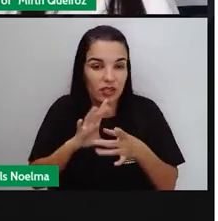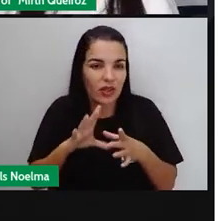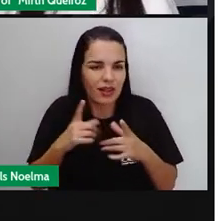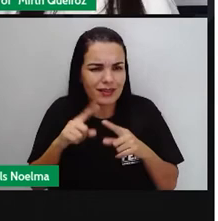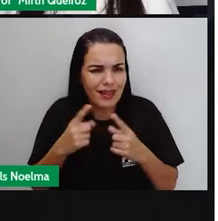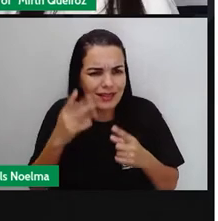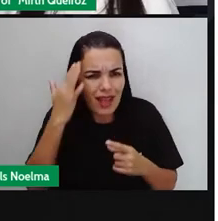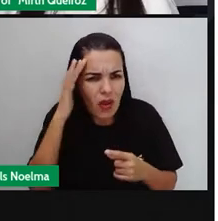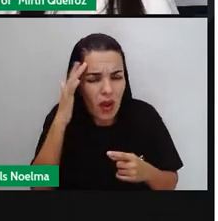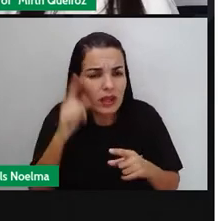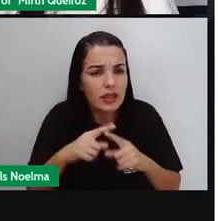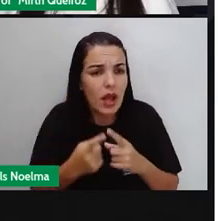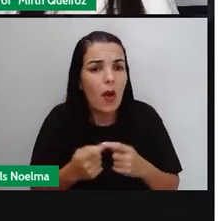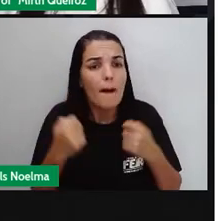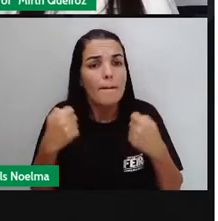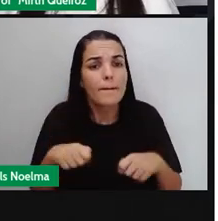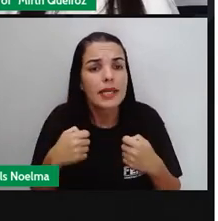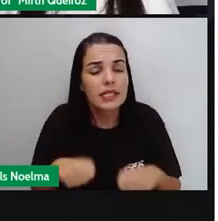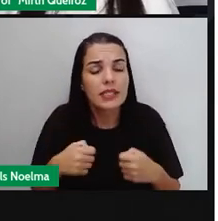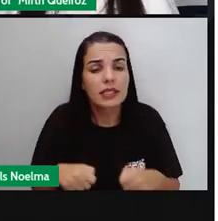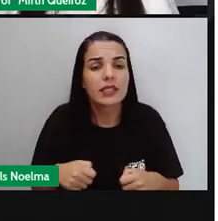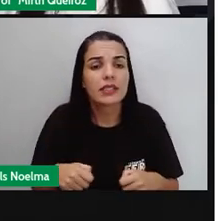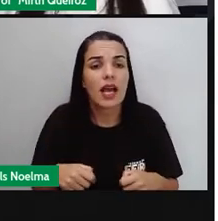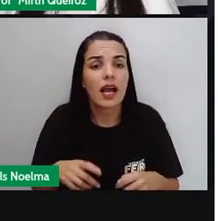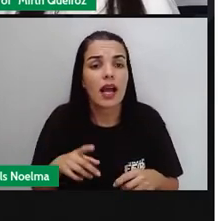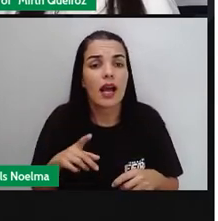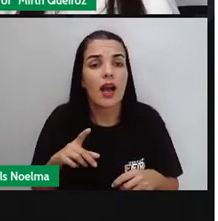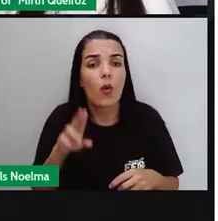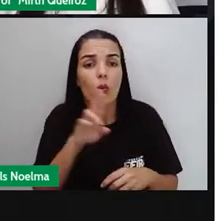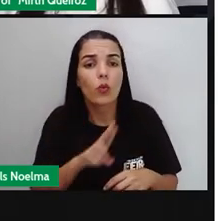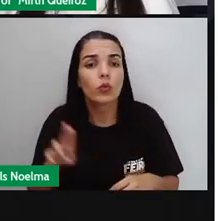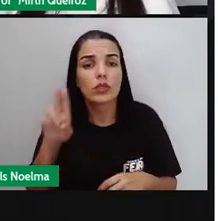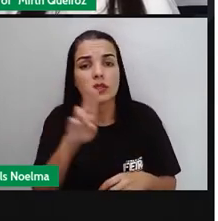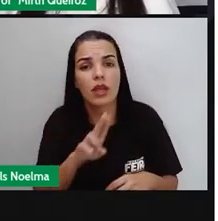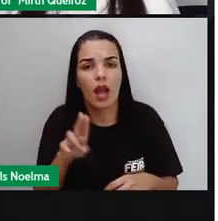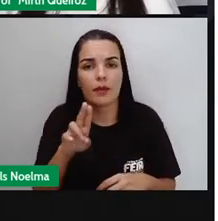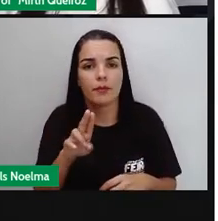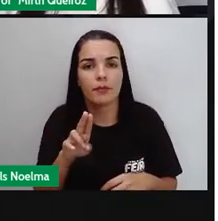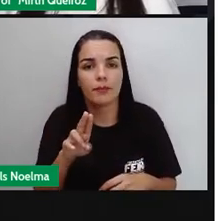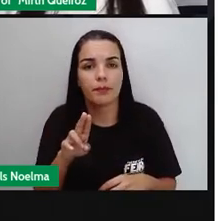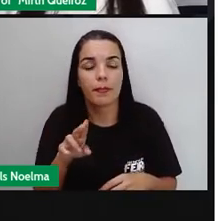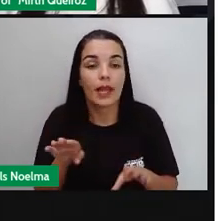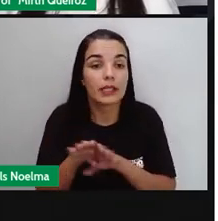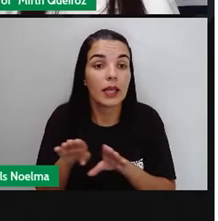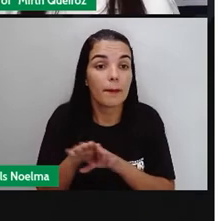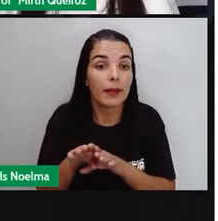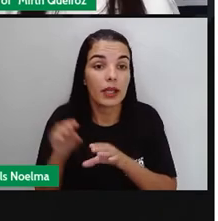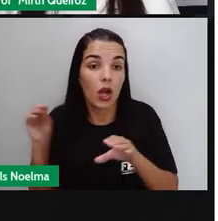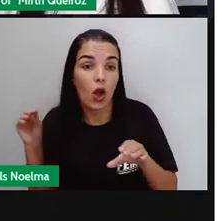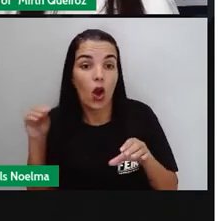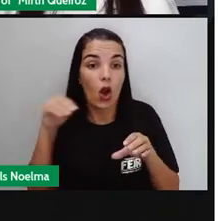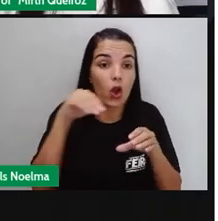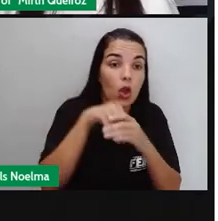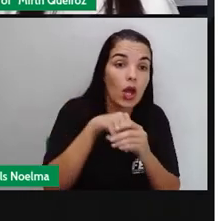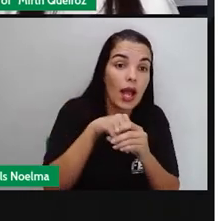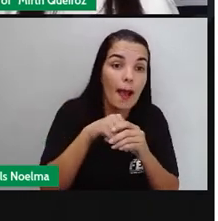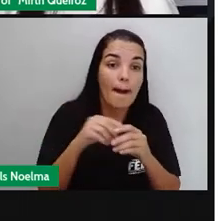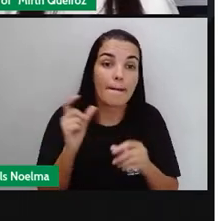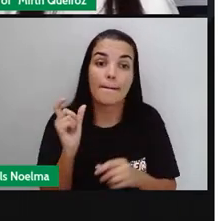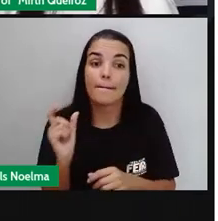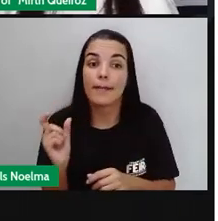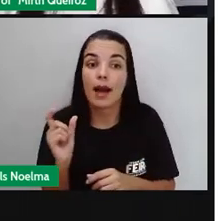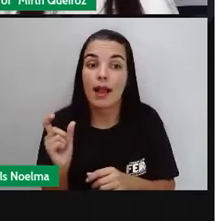conectivos. Mas, porém, contudo, entretanto. O emprego de palavras ou de argumentos em lugares